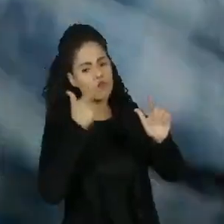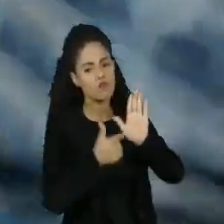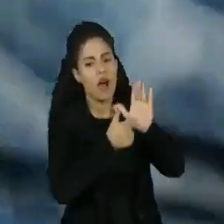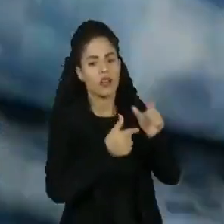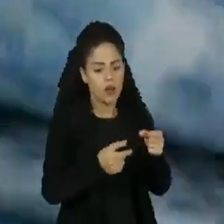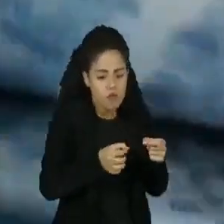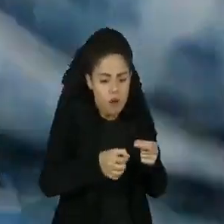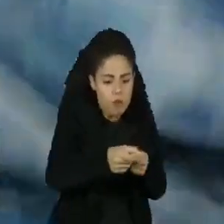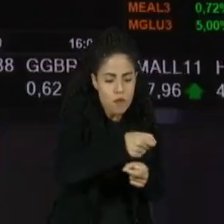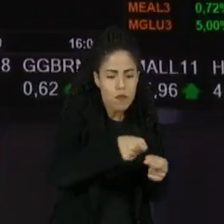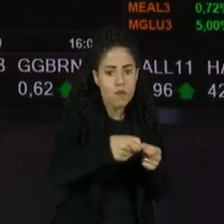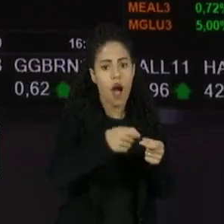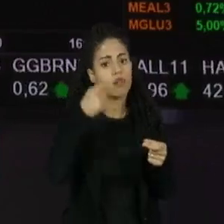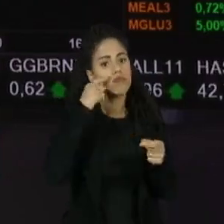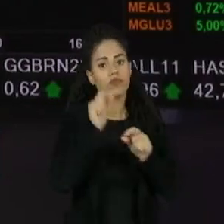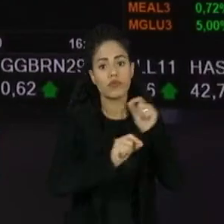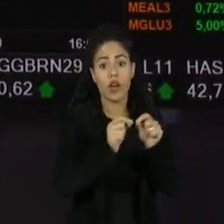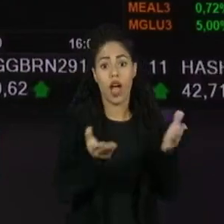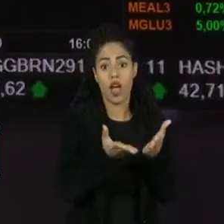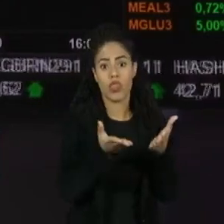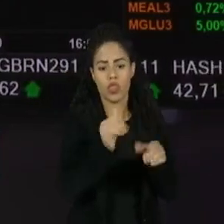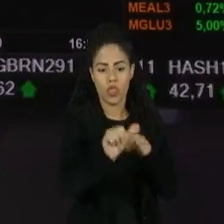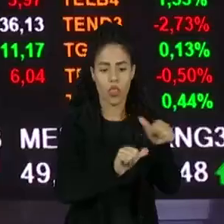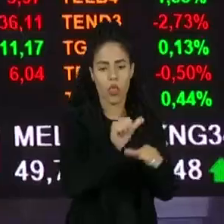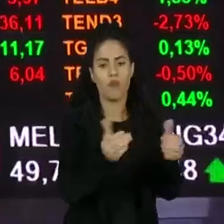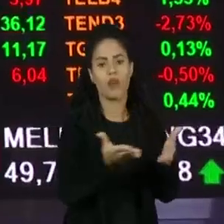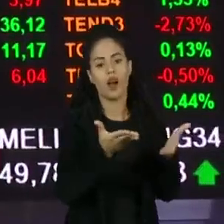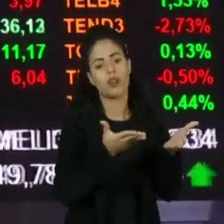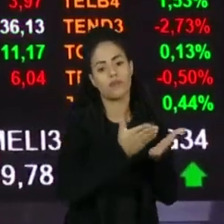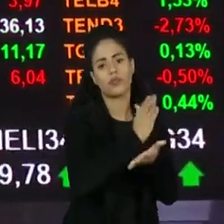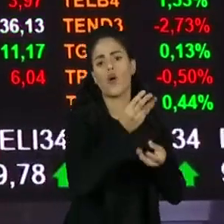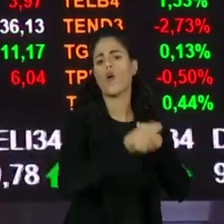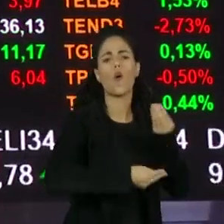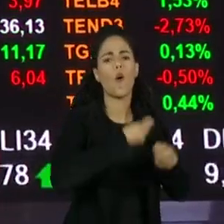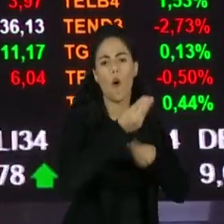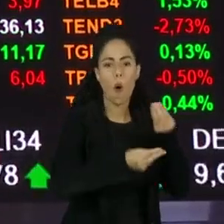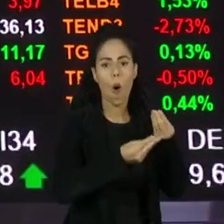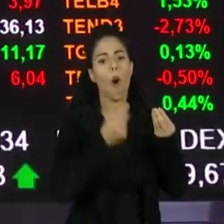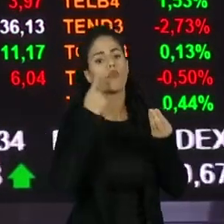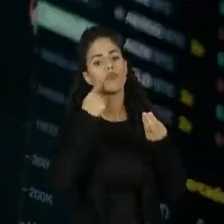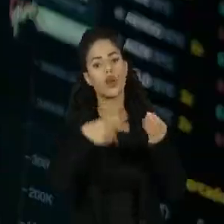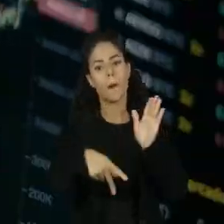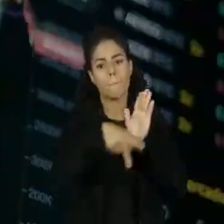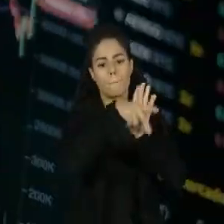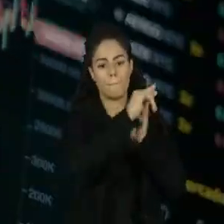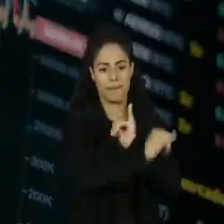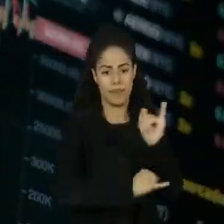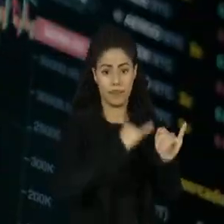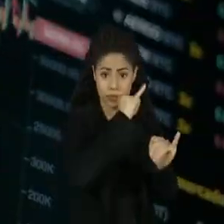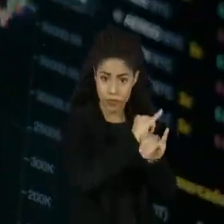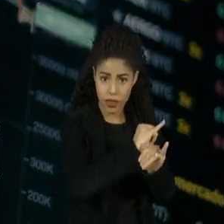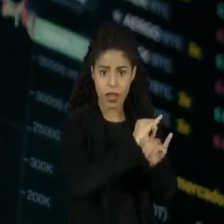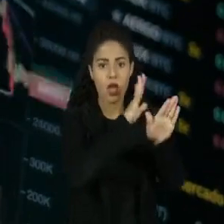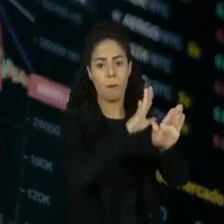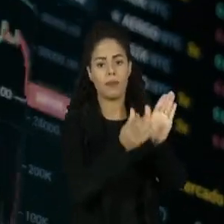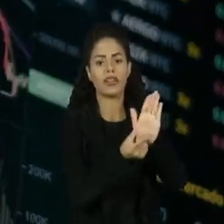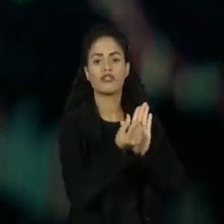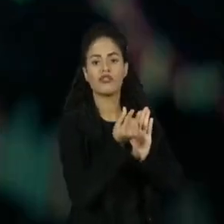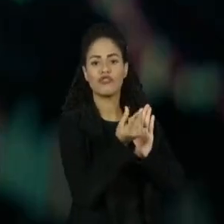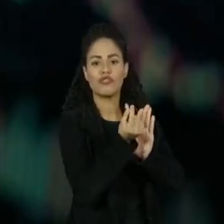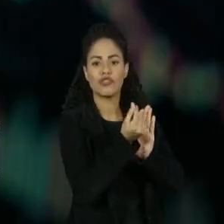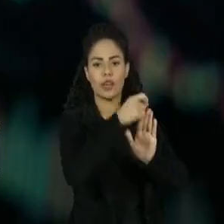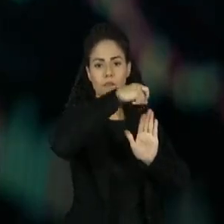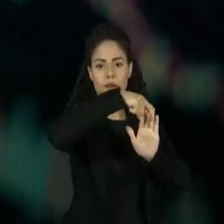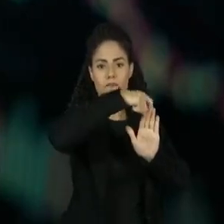de dinheiro está no papel, o novo recurso será acessado através de carteiras virtuais. As criptomoedas, por